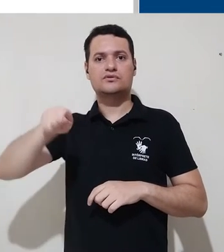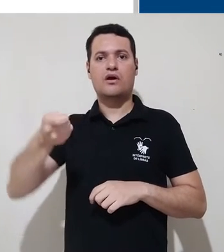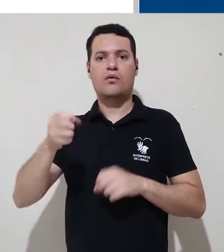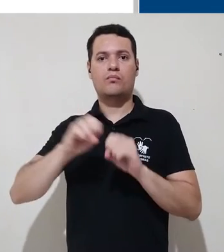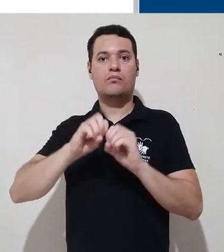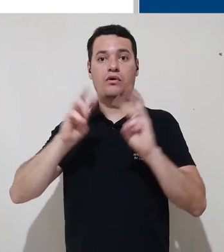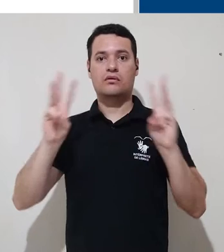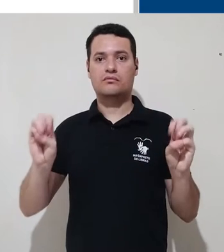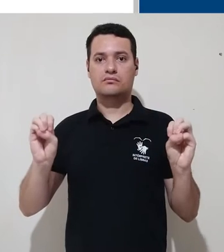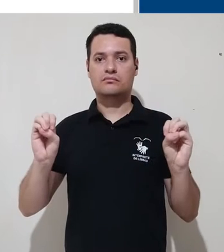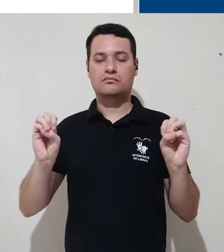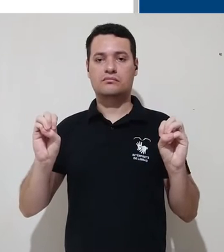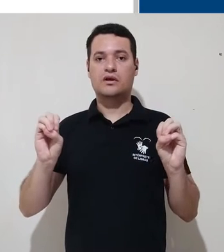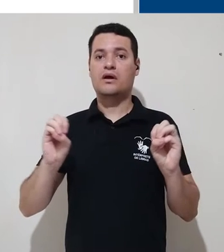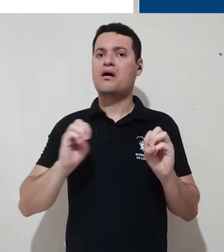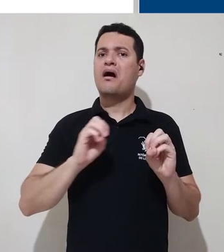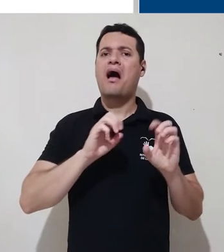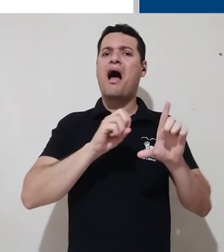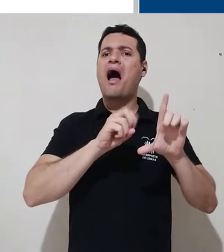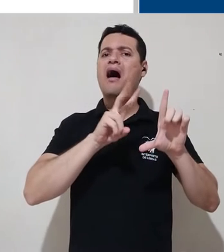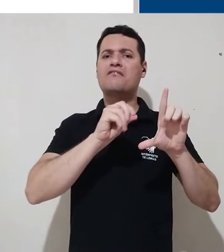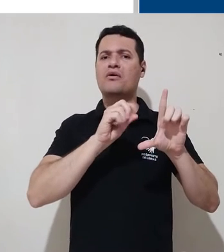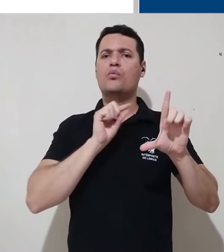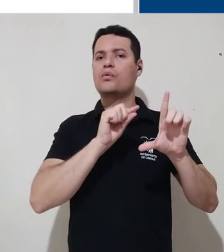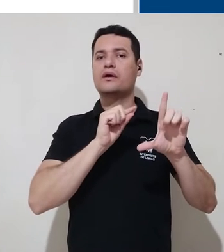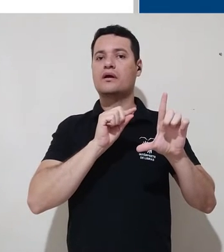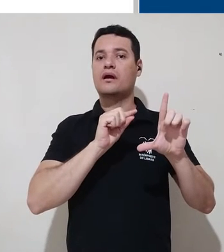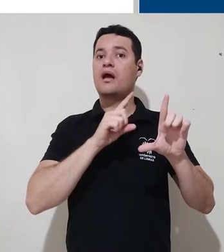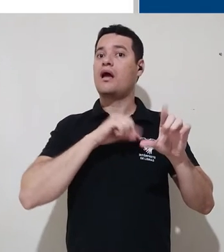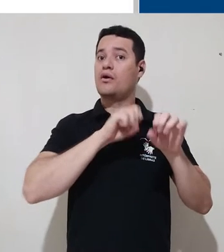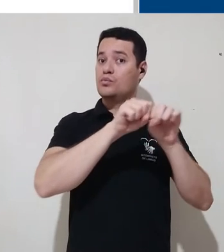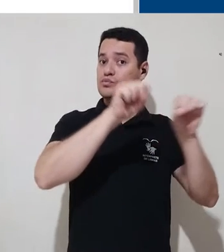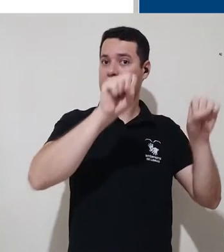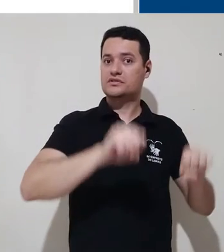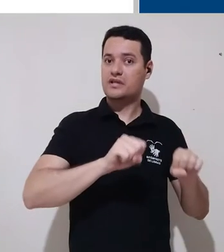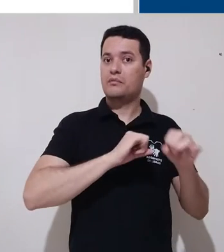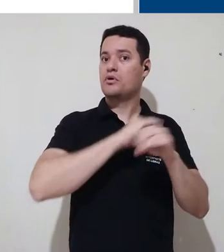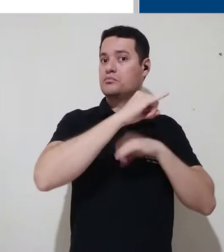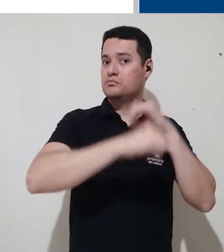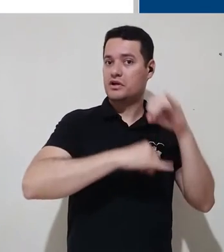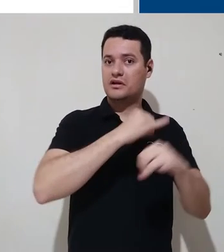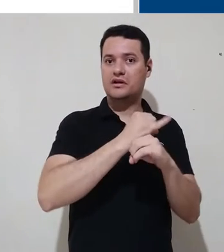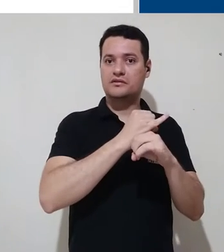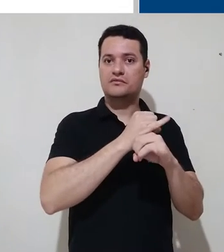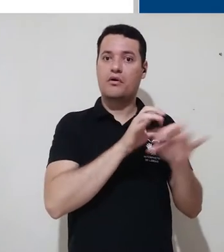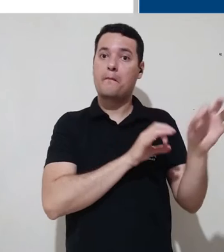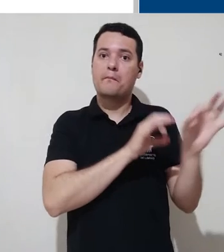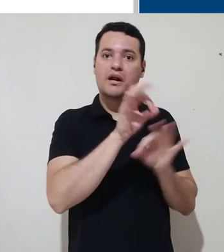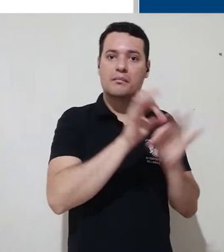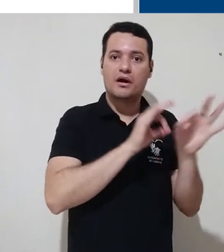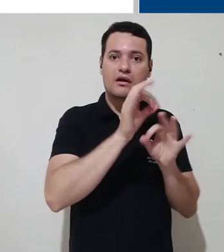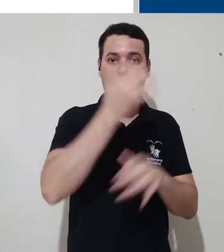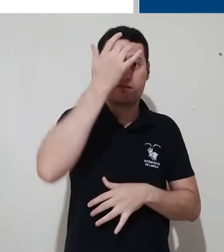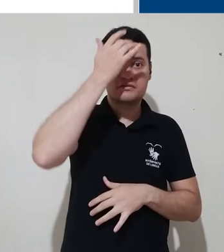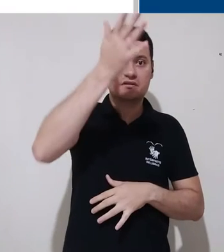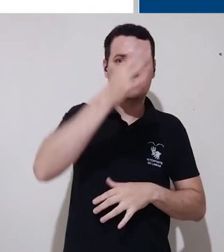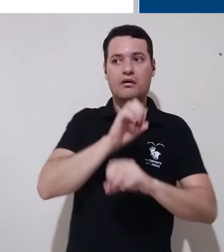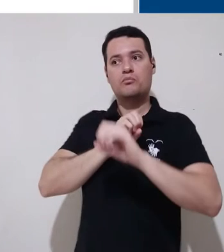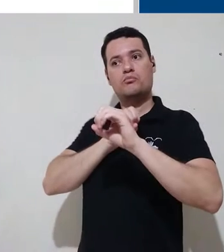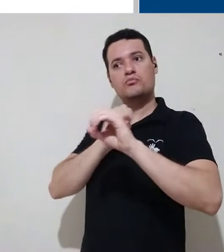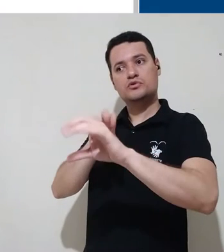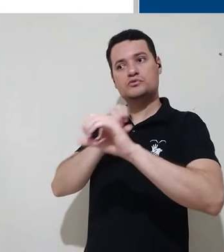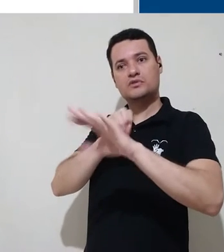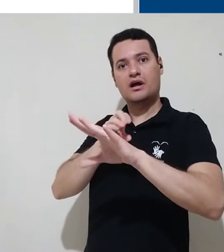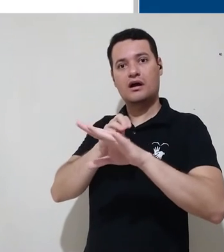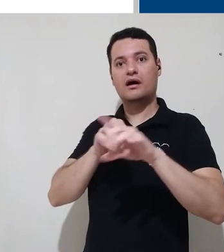Um Ava é um sistema, geralmente online, criado para facilitar, no caso, as tarefas de ensinar